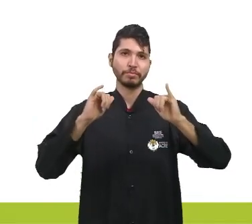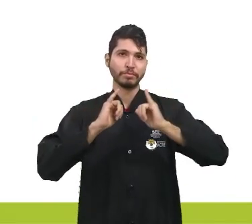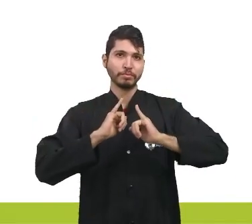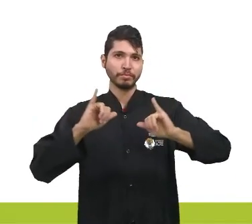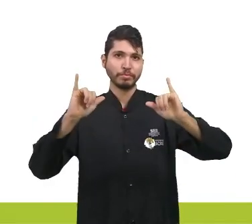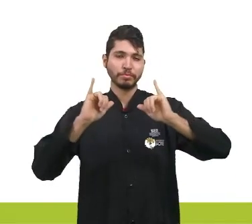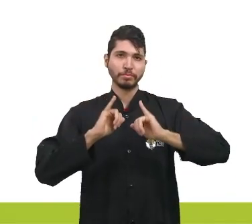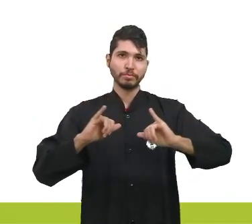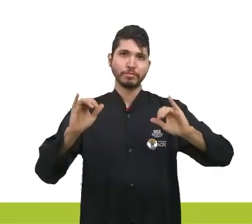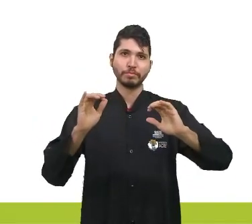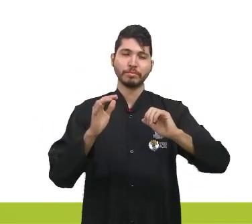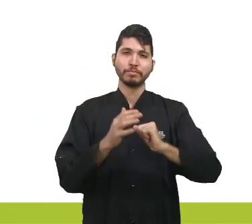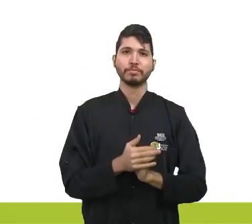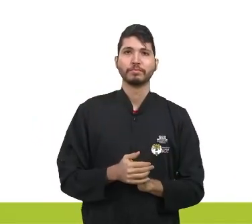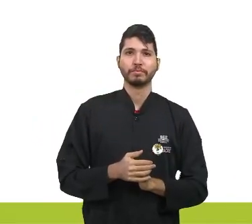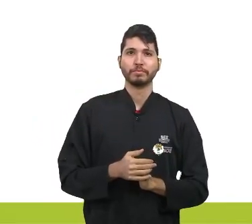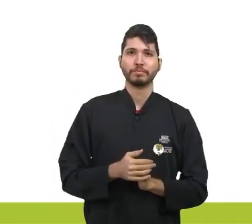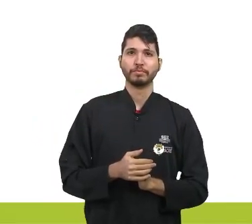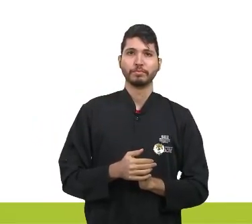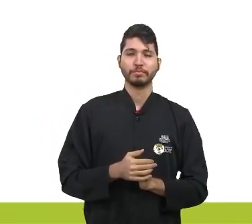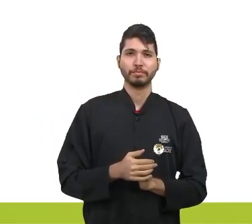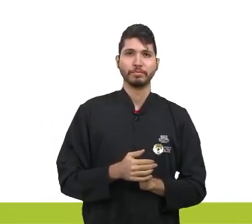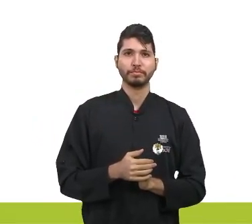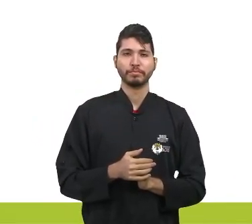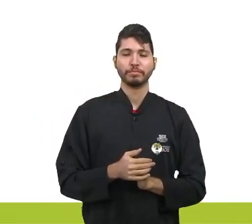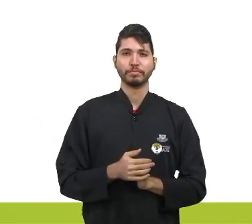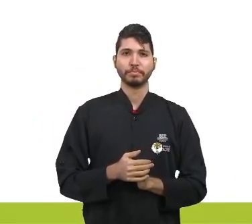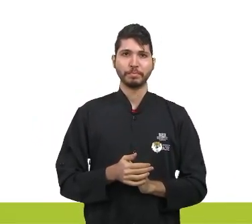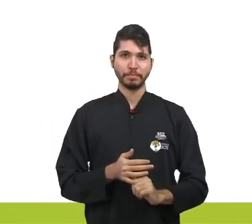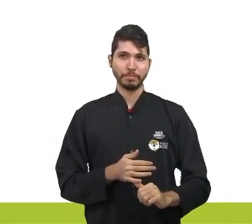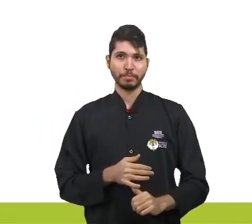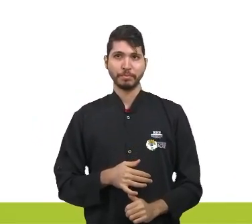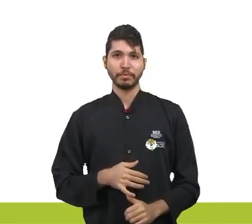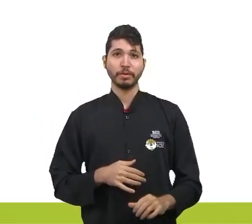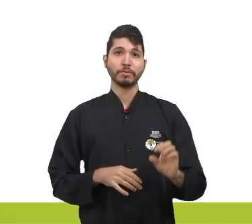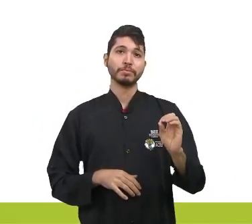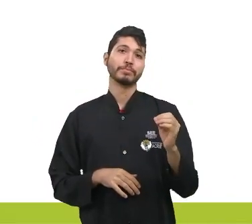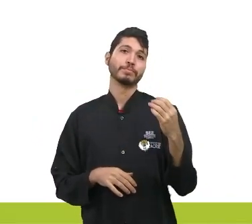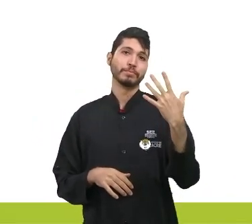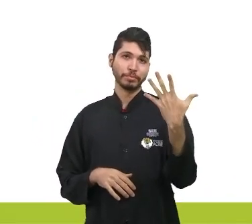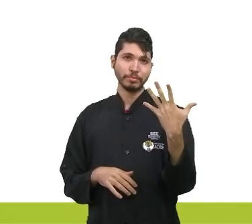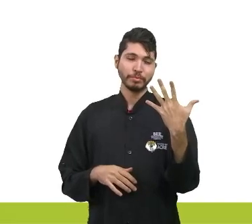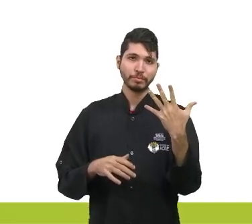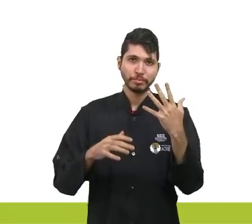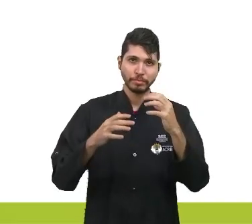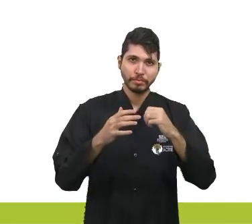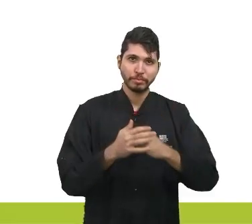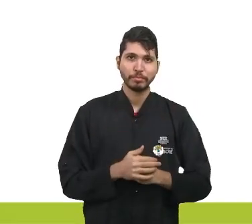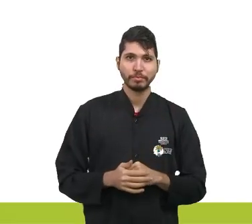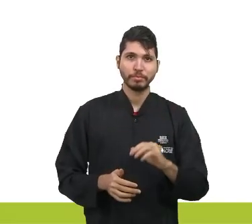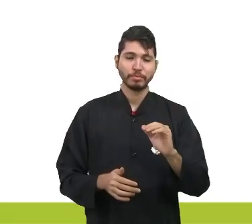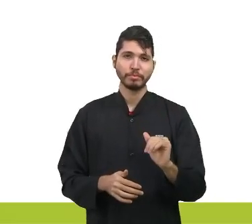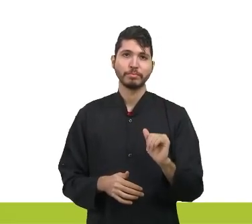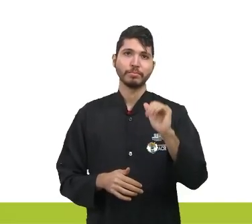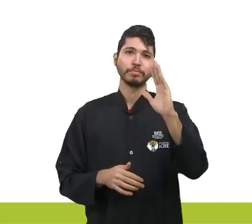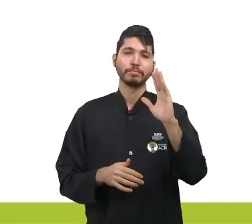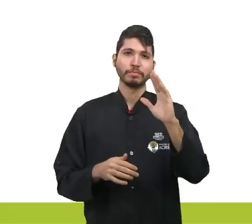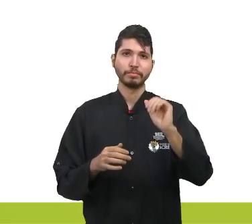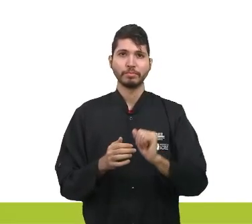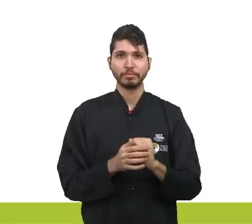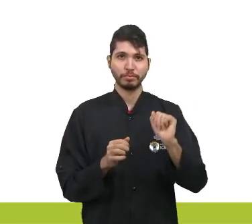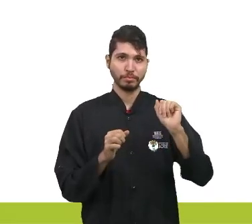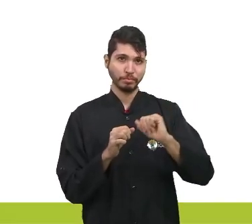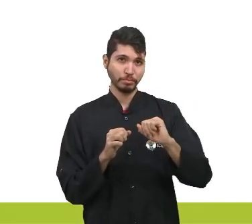reconstrução das tradições. Os deslocamentos tornaram-se um dos mais potentes produtores de